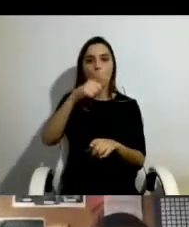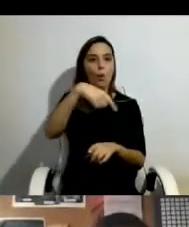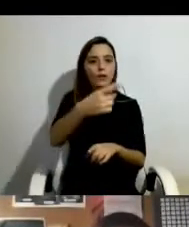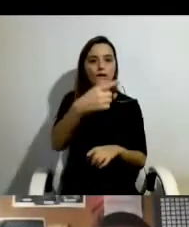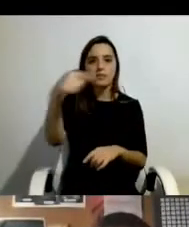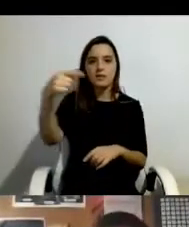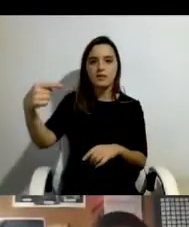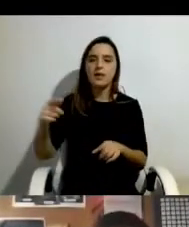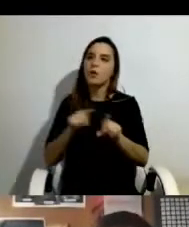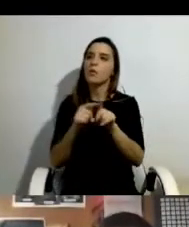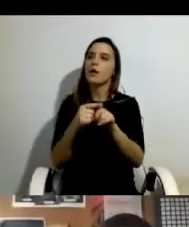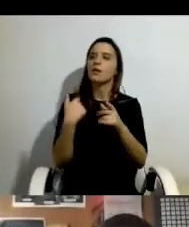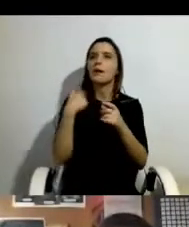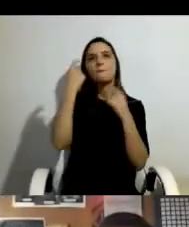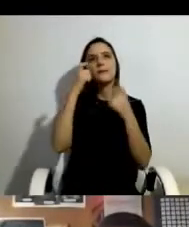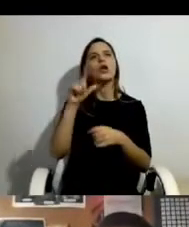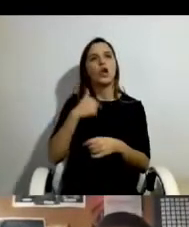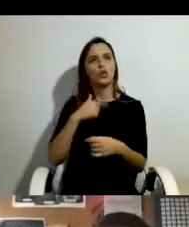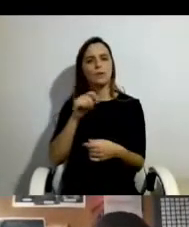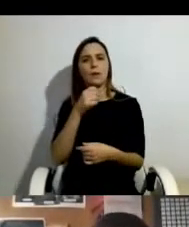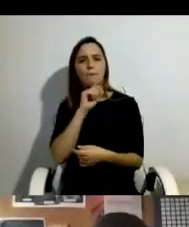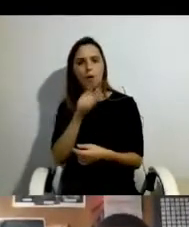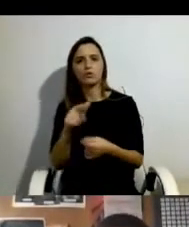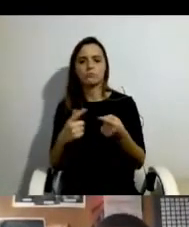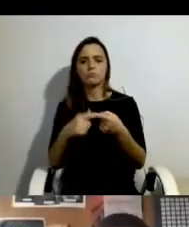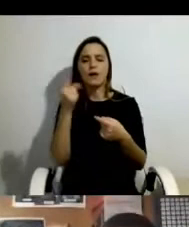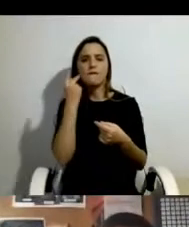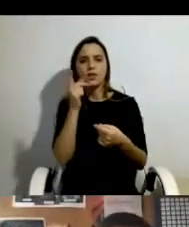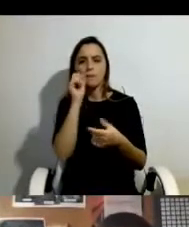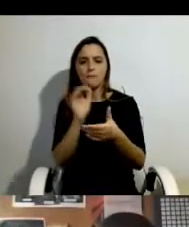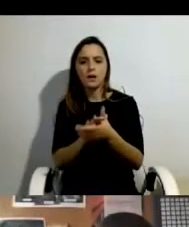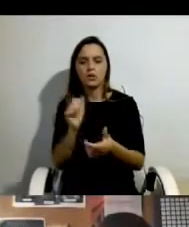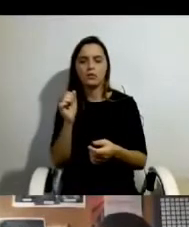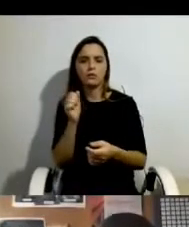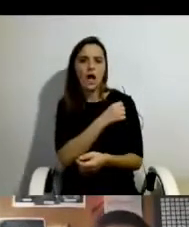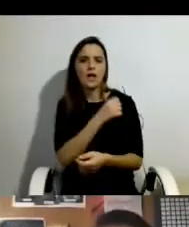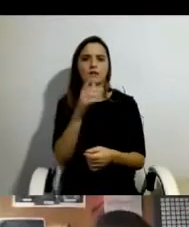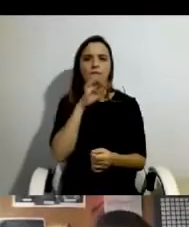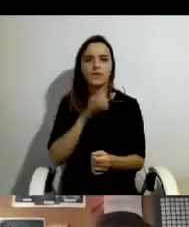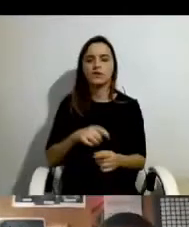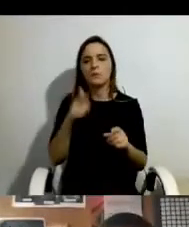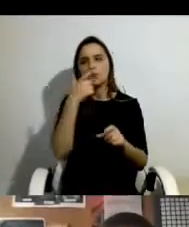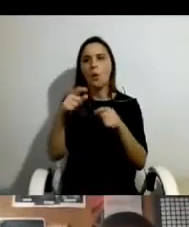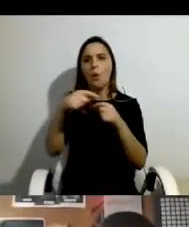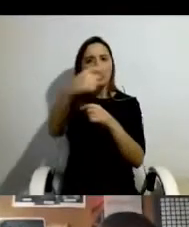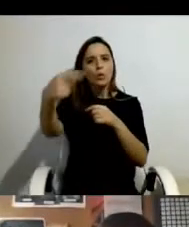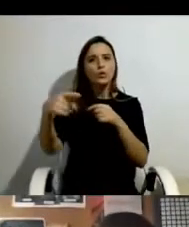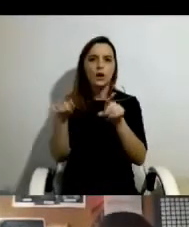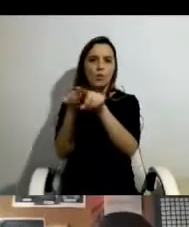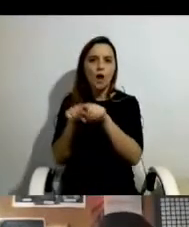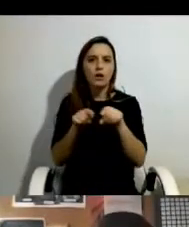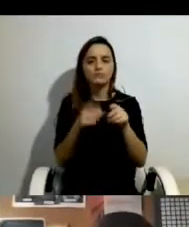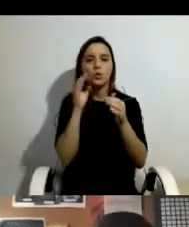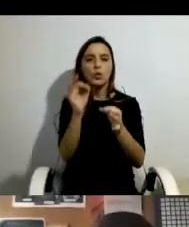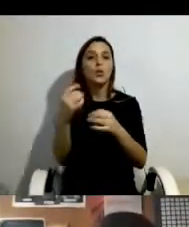aqui, um marido, uma casa, filhos, pessoas que são iguais a elas e que não são cuidadoras e sobre as quais elas não